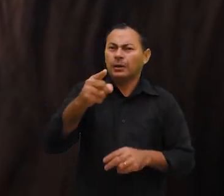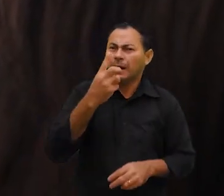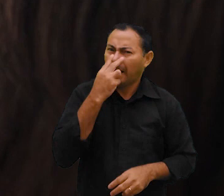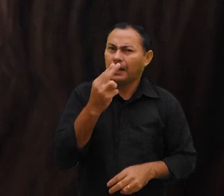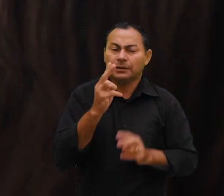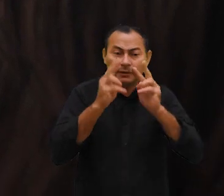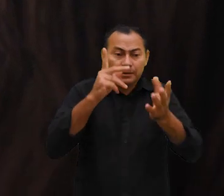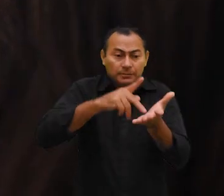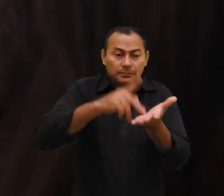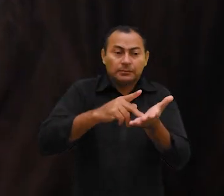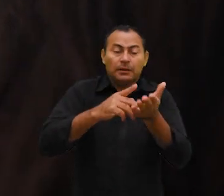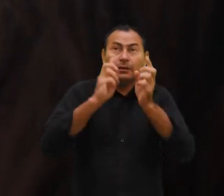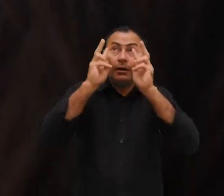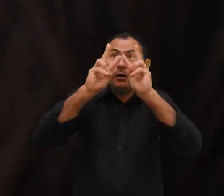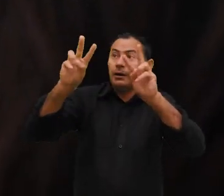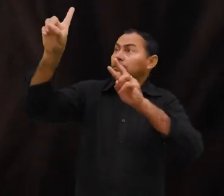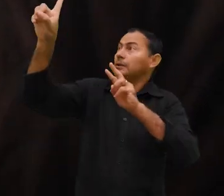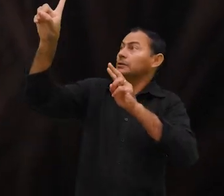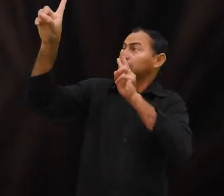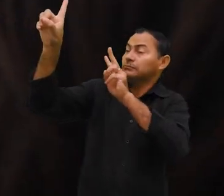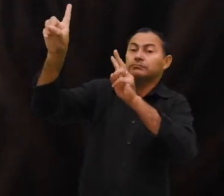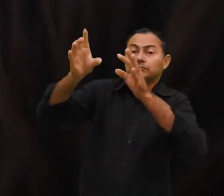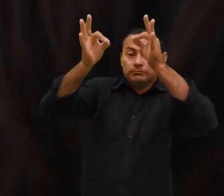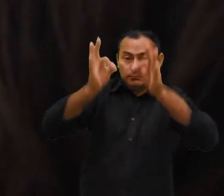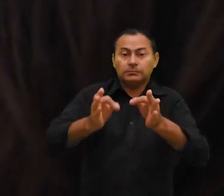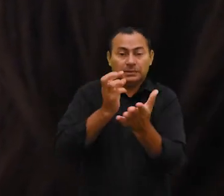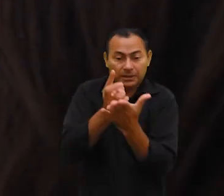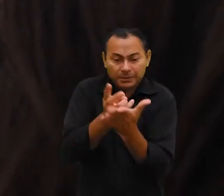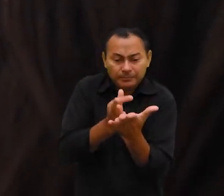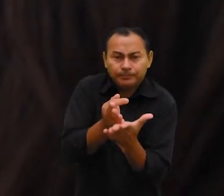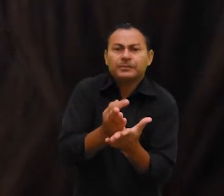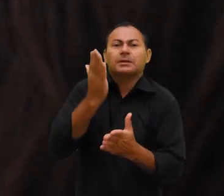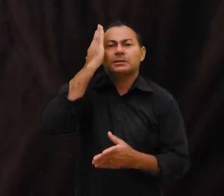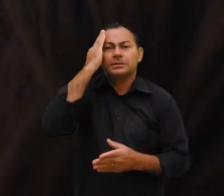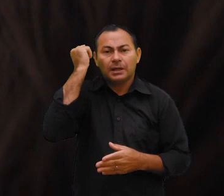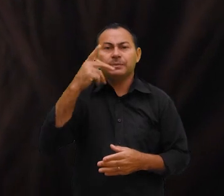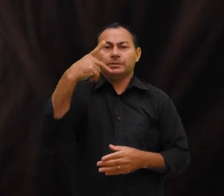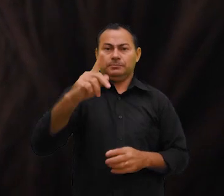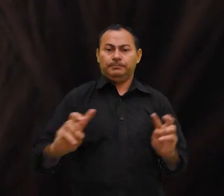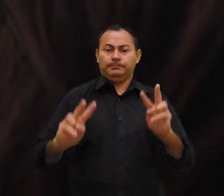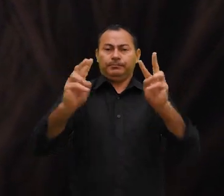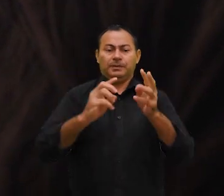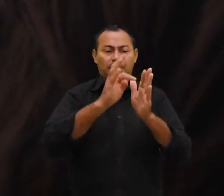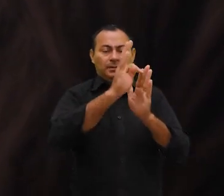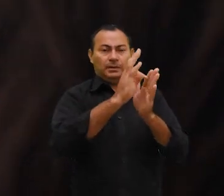sincera, que olha com sinceridade para o alto e mantém um olhar disciplinado e constante, descobre sobre seus valores nessa passagem da